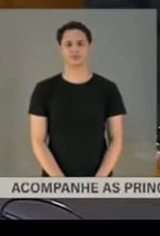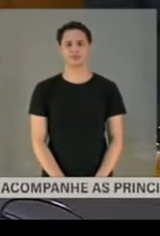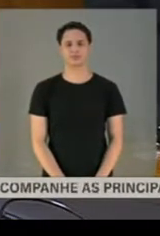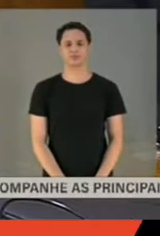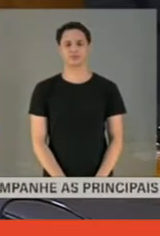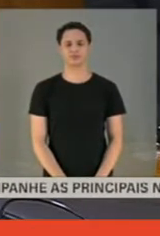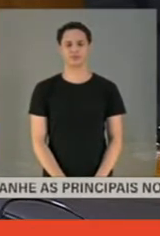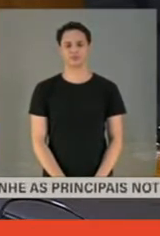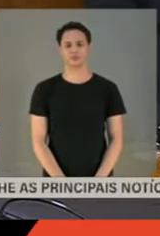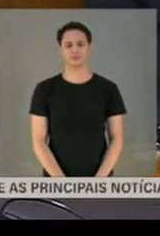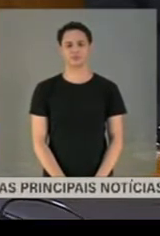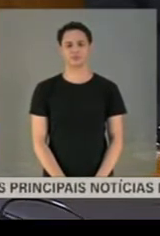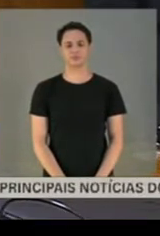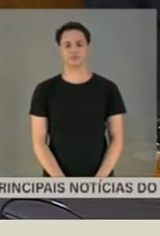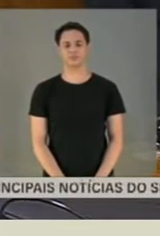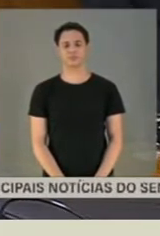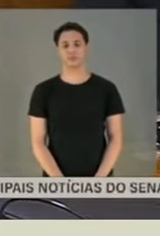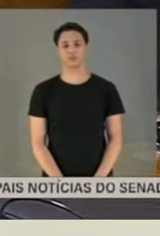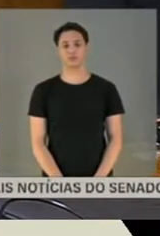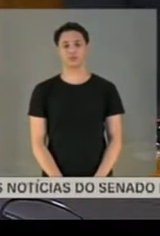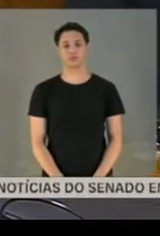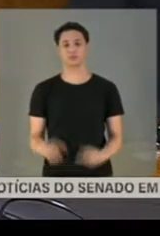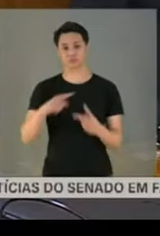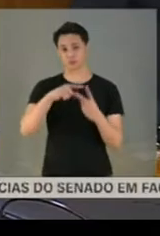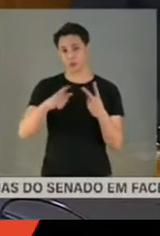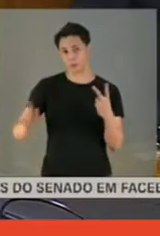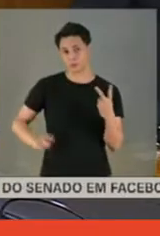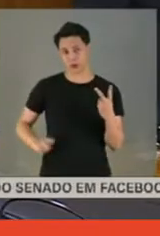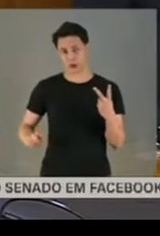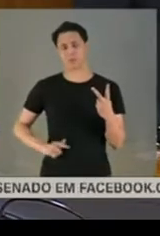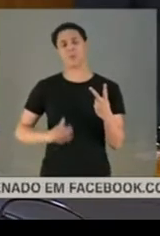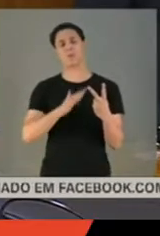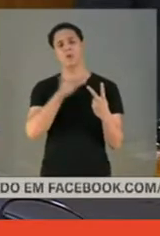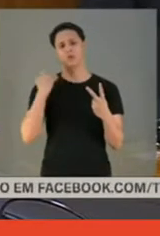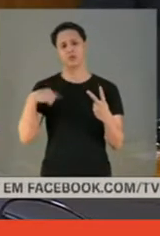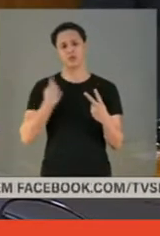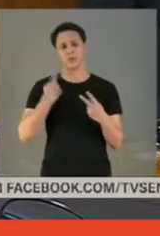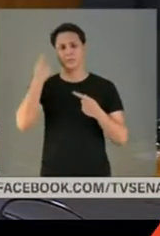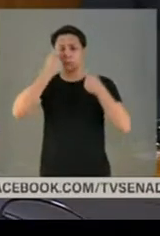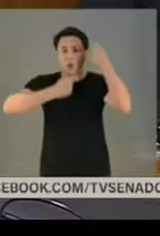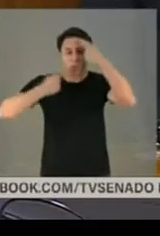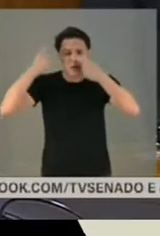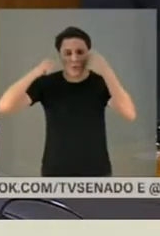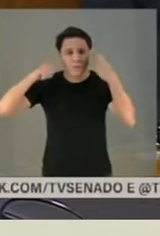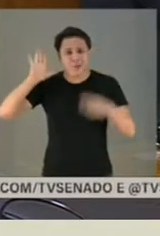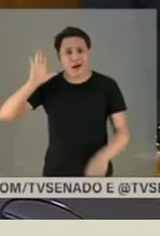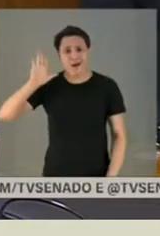Com esses dois falecimentos, a nossa preocupação aumentou ainda mais.